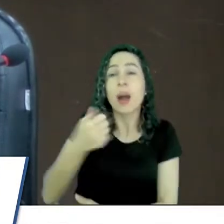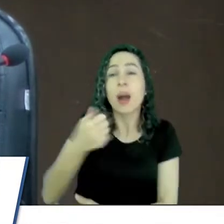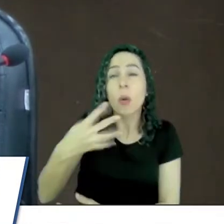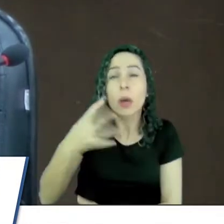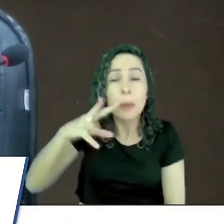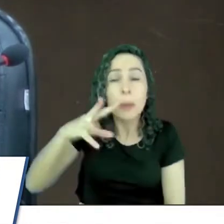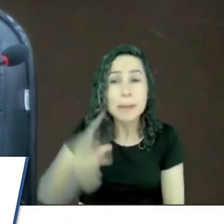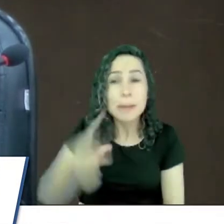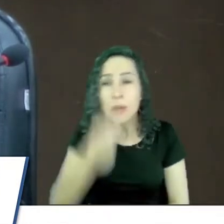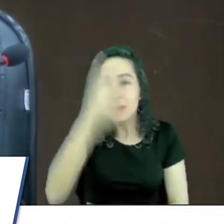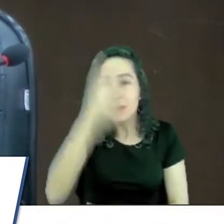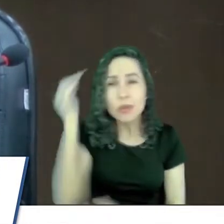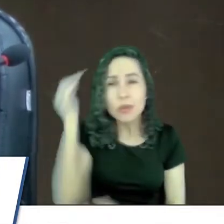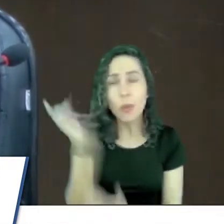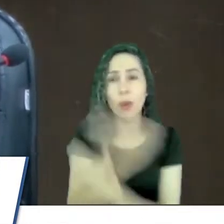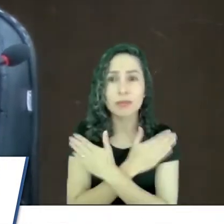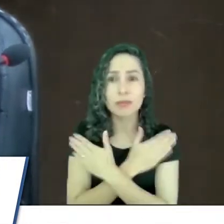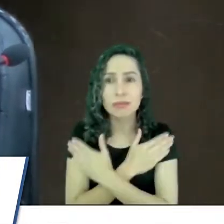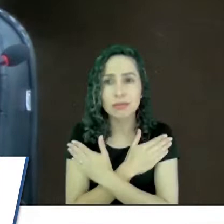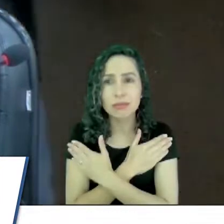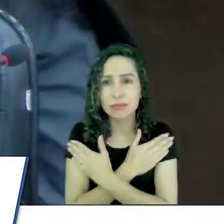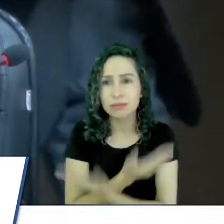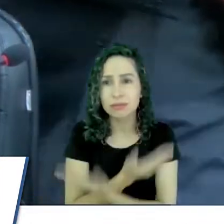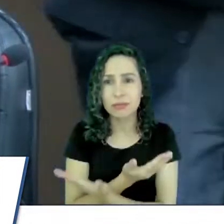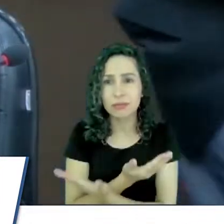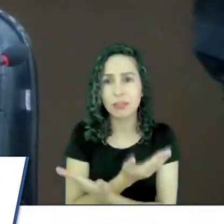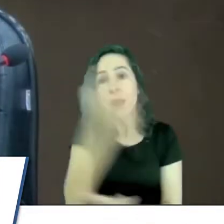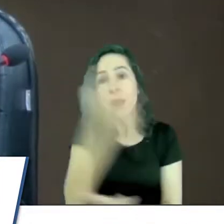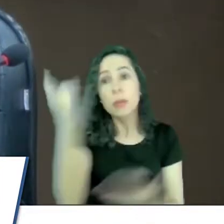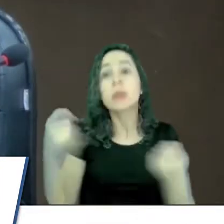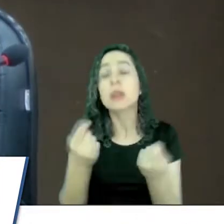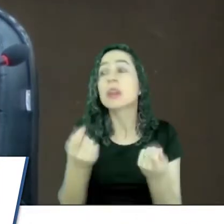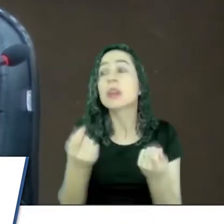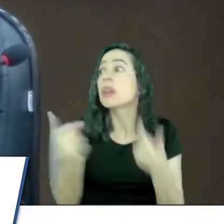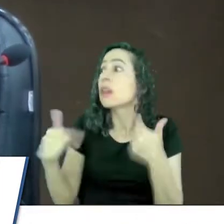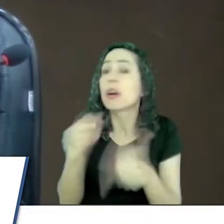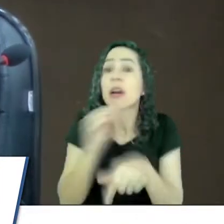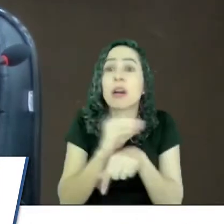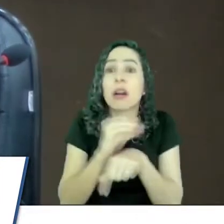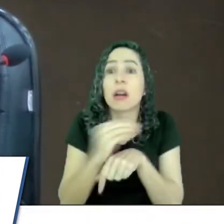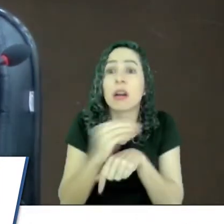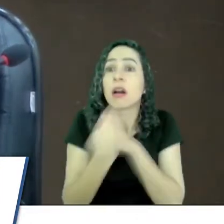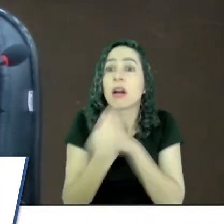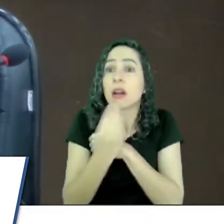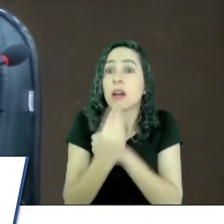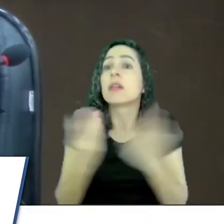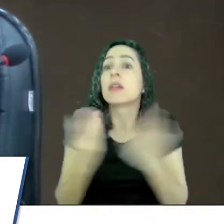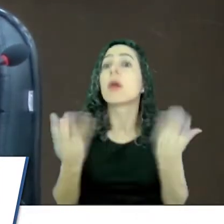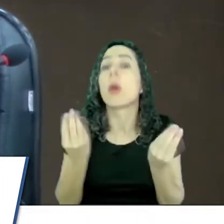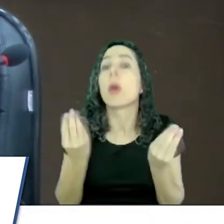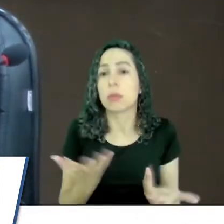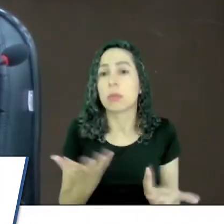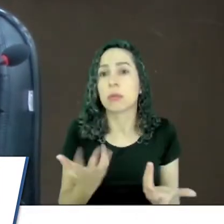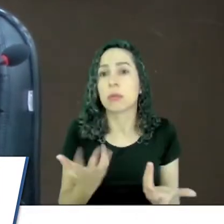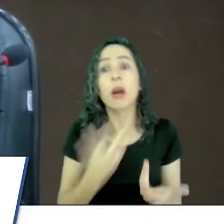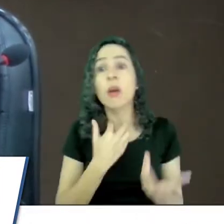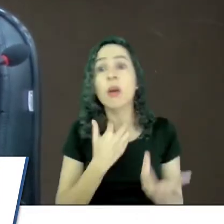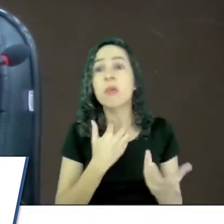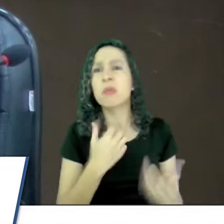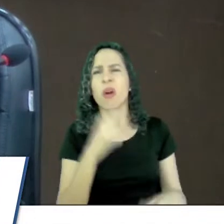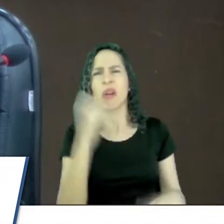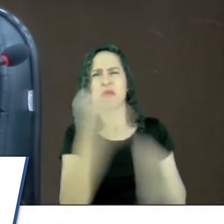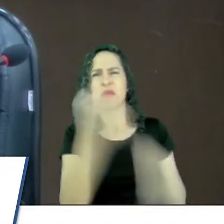desempregados, seu presidente. As pessoas têm que arrumar um meio de sobrevivência. Não pode ser tratado dessa forma,